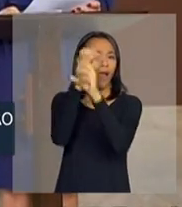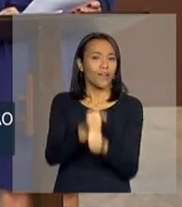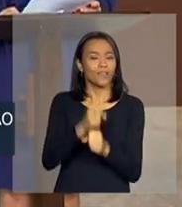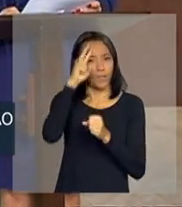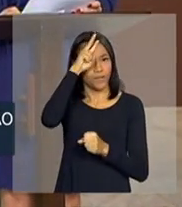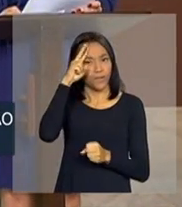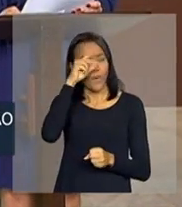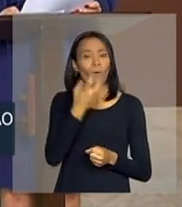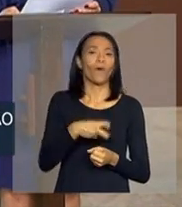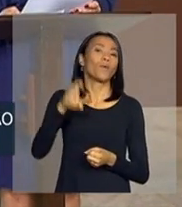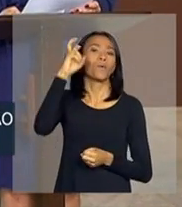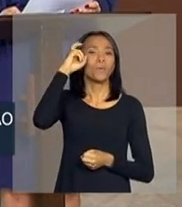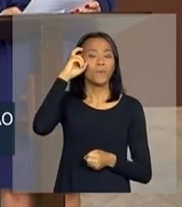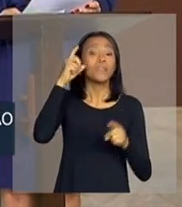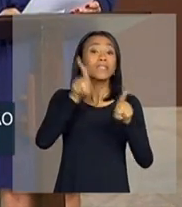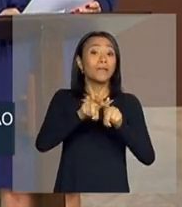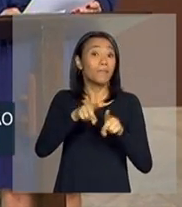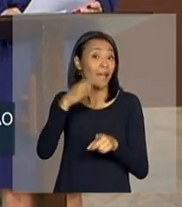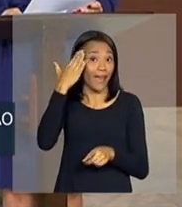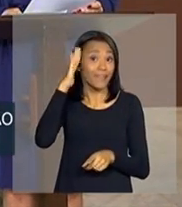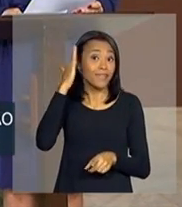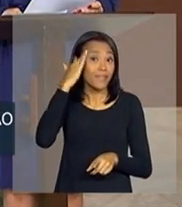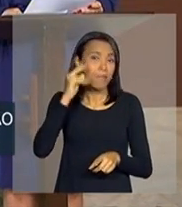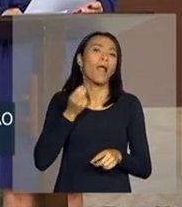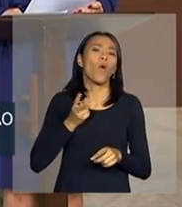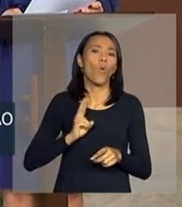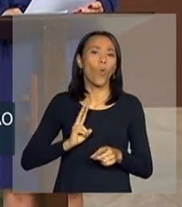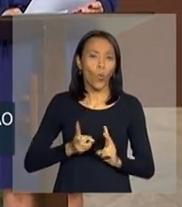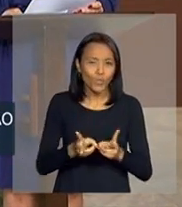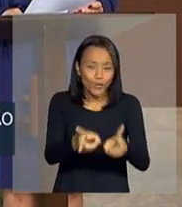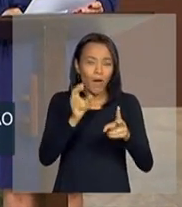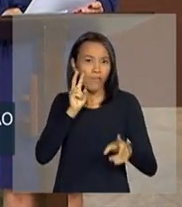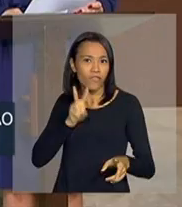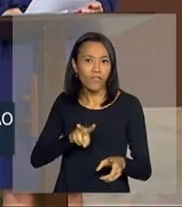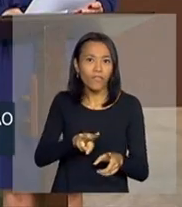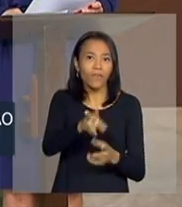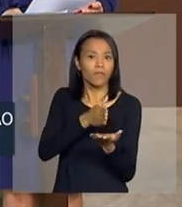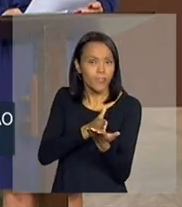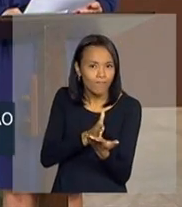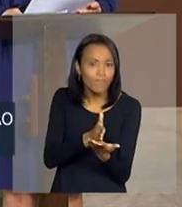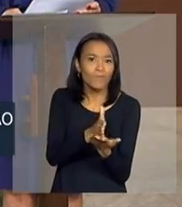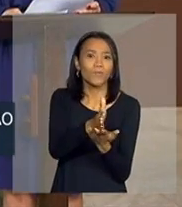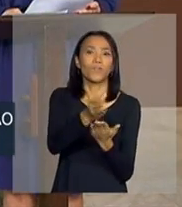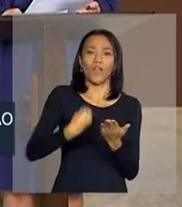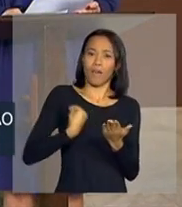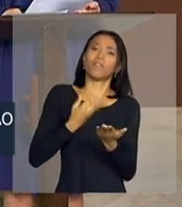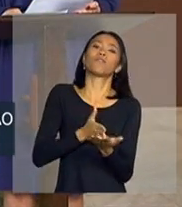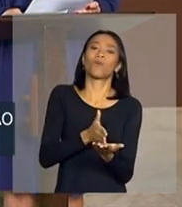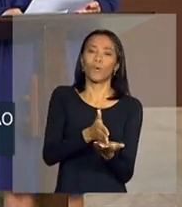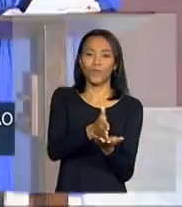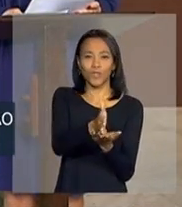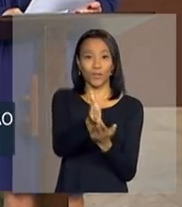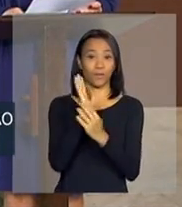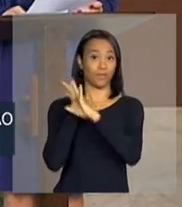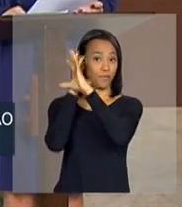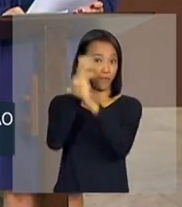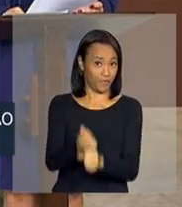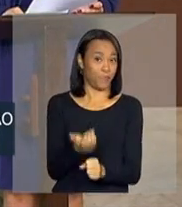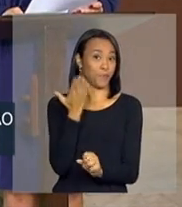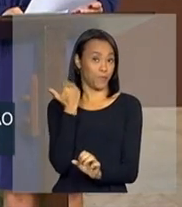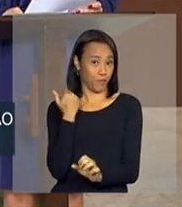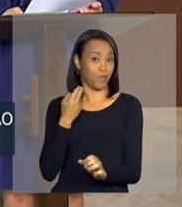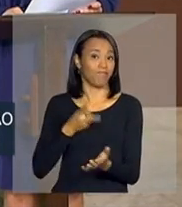sua cultura, a ponto de entendê-la para poder continuar olhando e, sobretudo, caminhando para frente, como tem acontecido nos últimos anos.